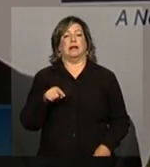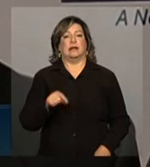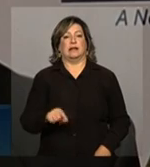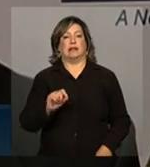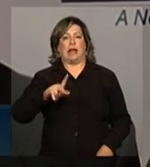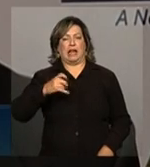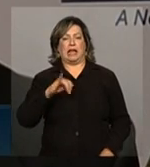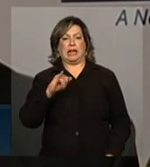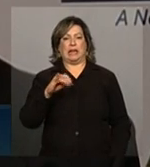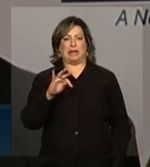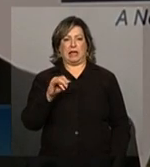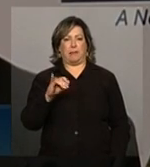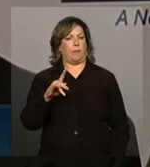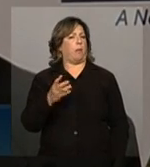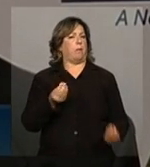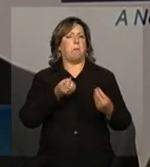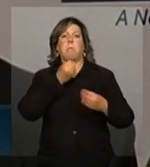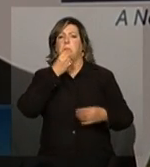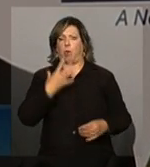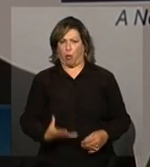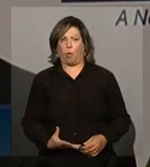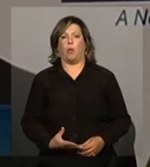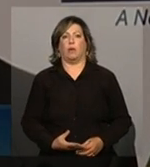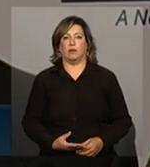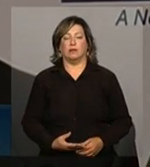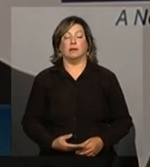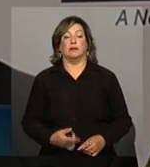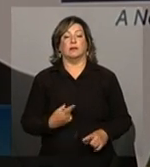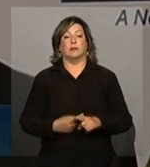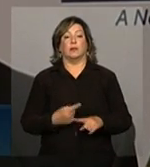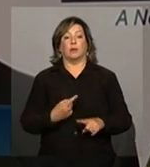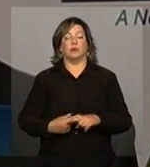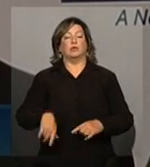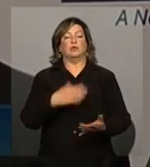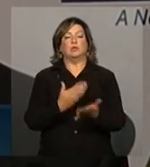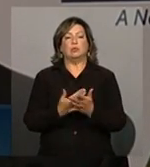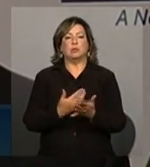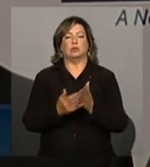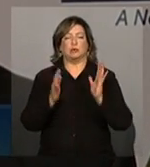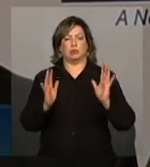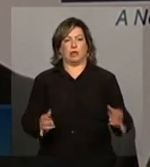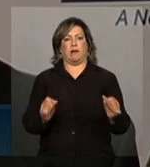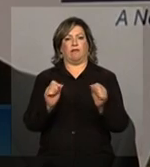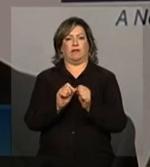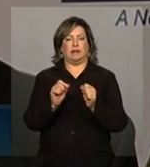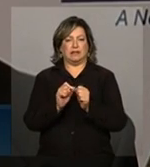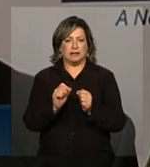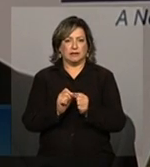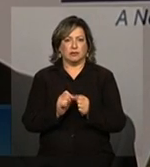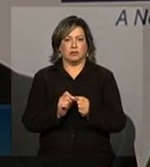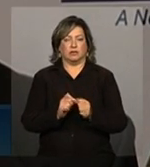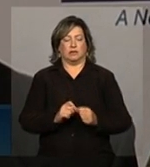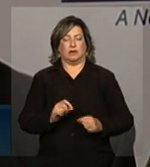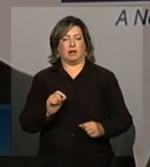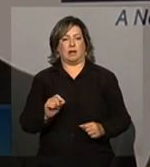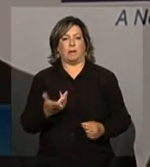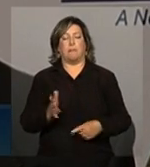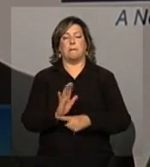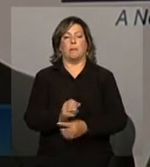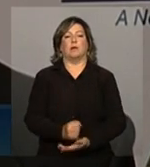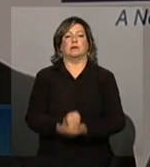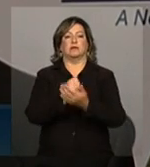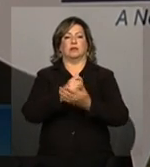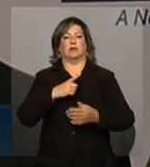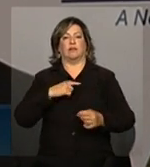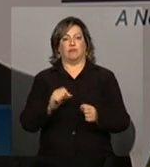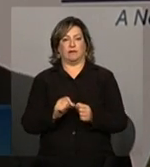de Itaipu é muito boa, exatamente pelos estudos que já foram feitos, por a proteção que existe,